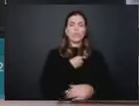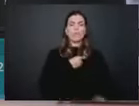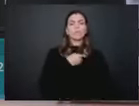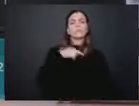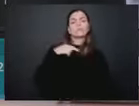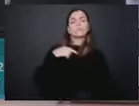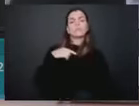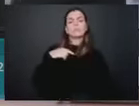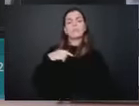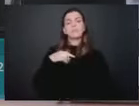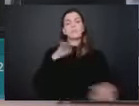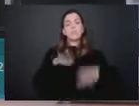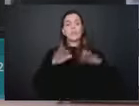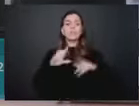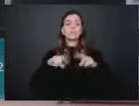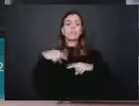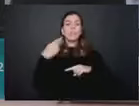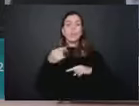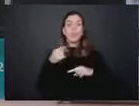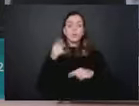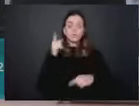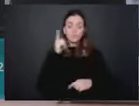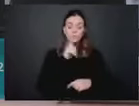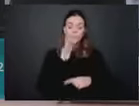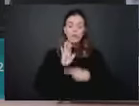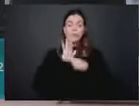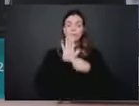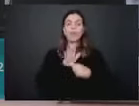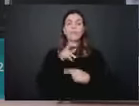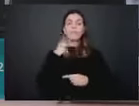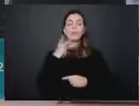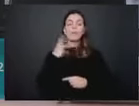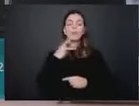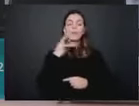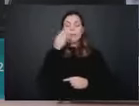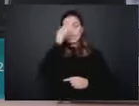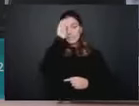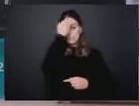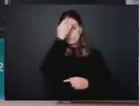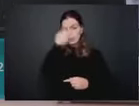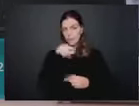sequência, colaborar com o vereador Zezinho. Então, são essas duas perguntas.